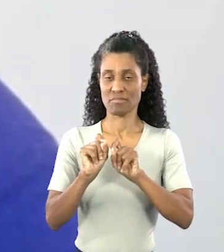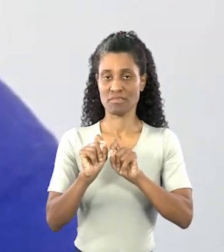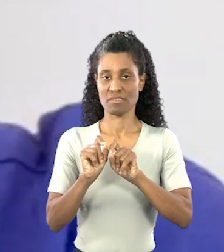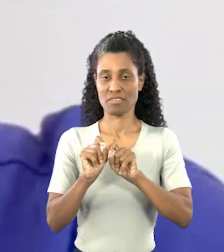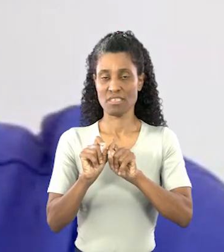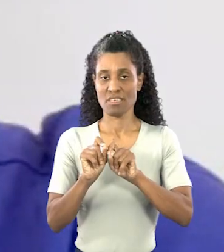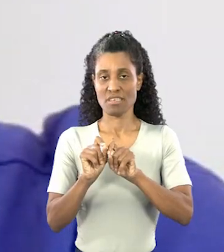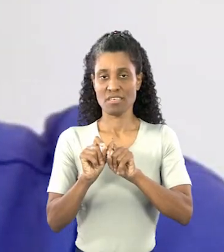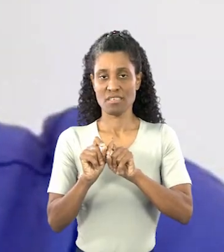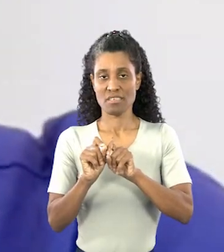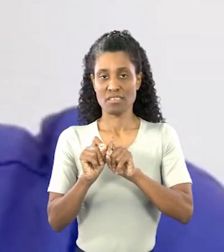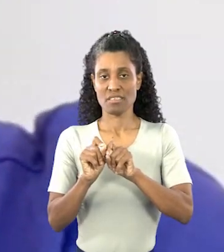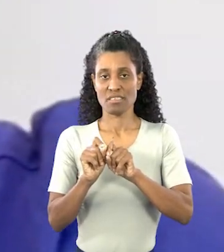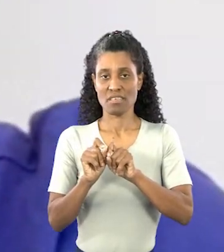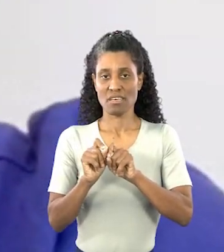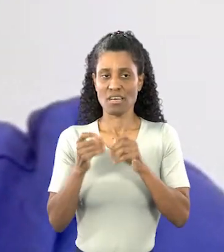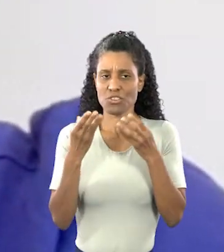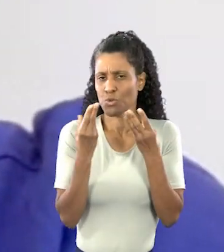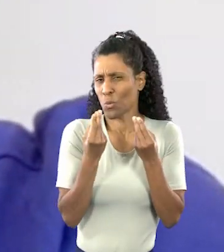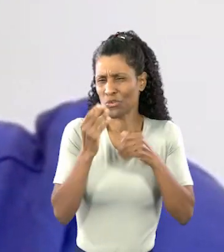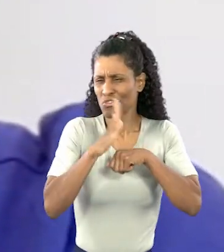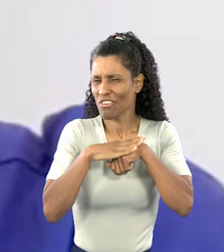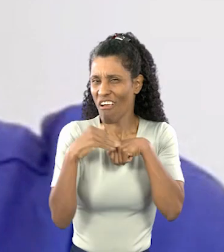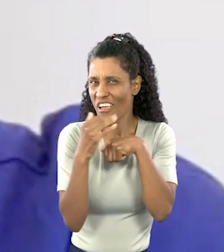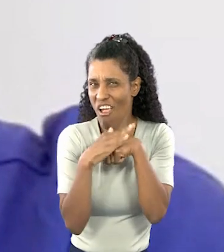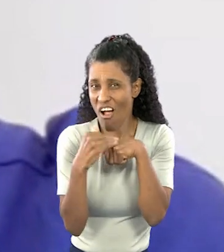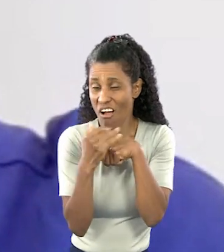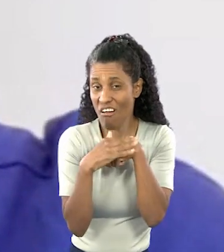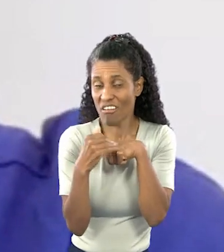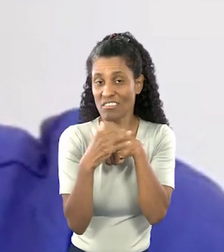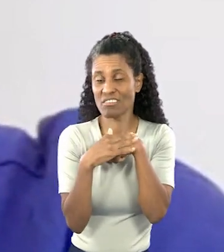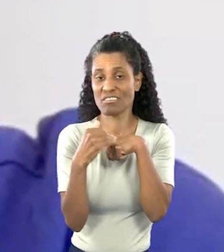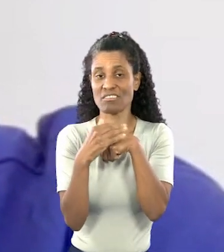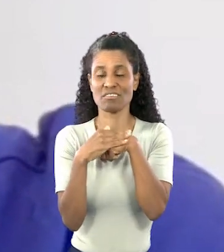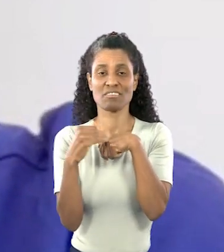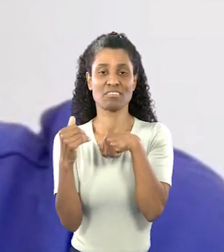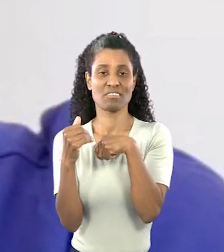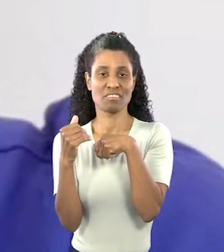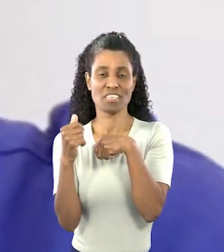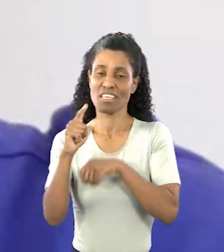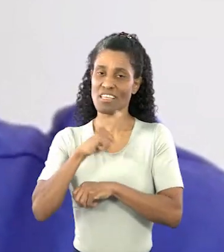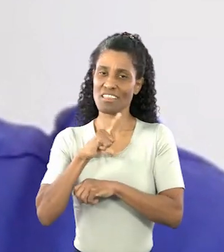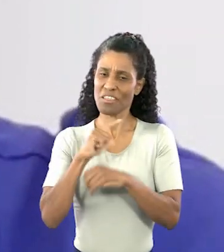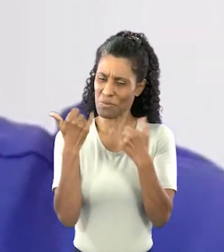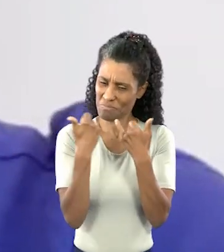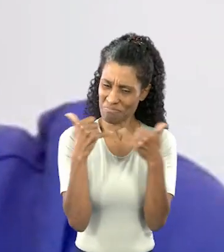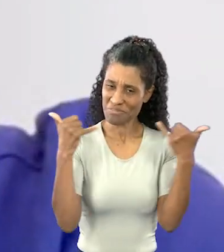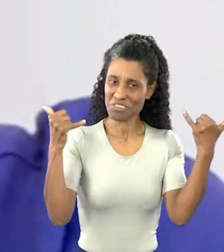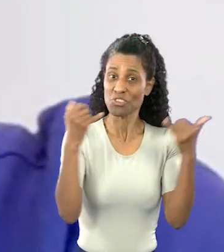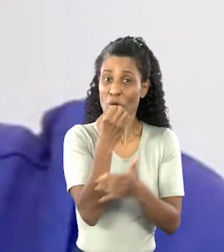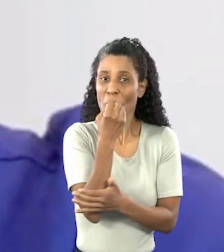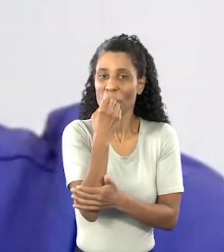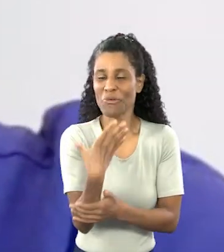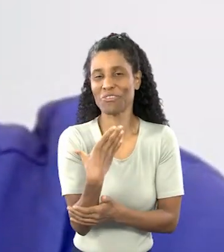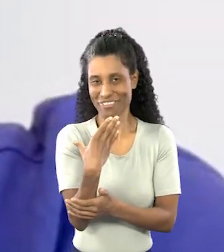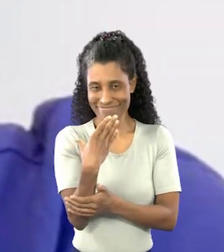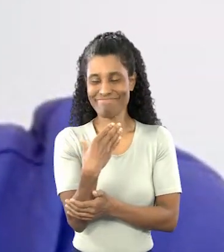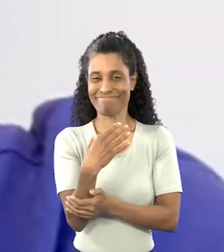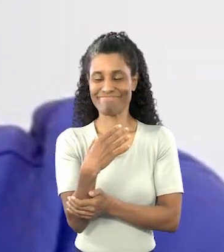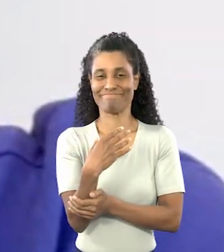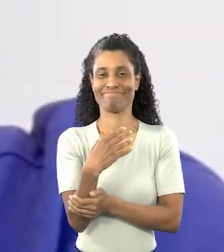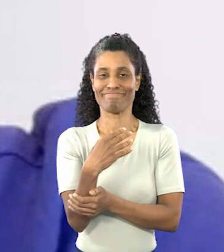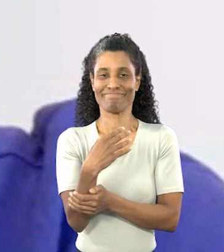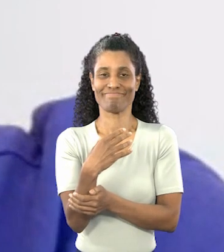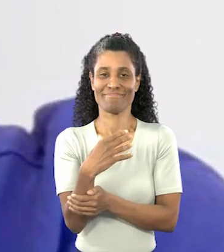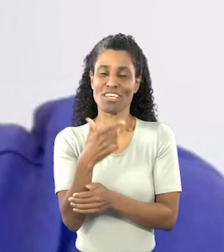muito carinhosos, passam uma energia boa para a